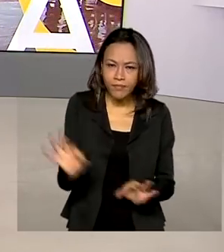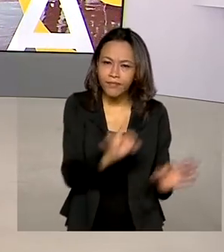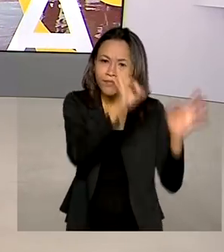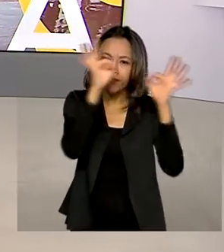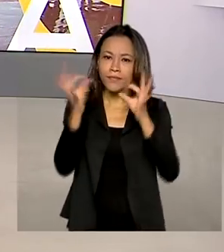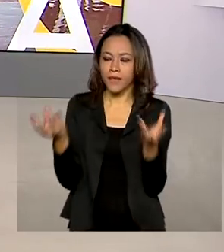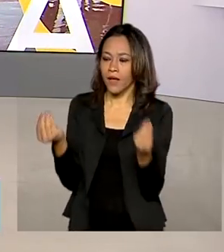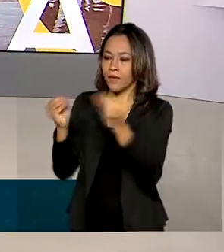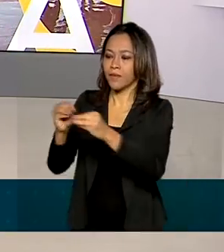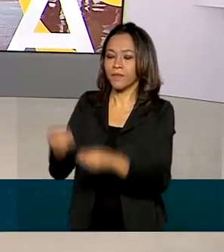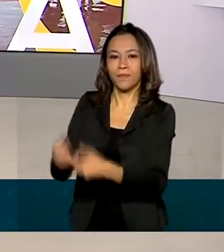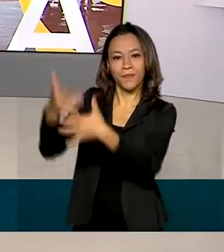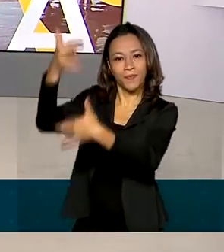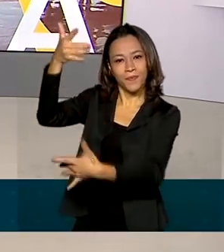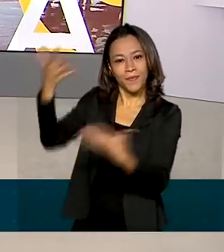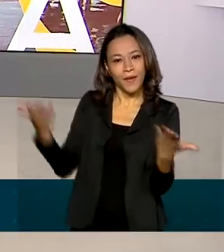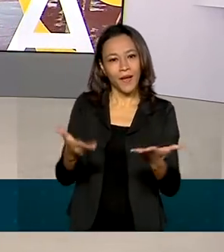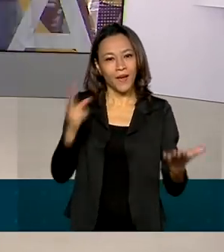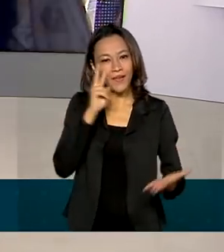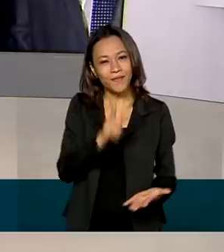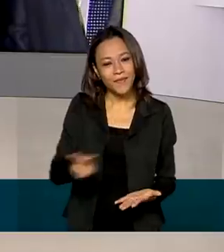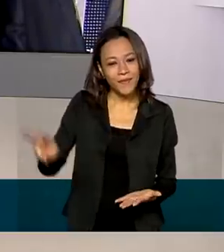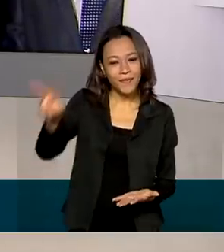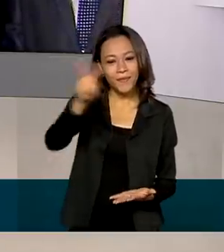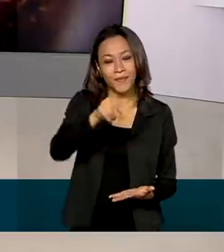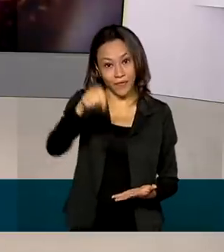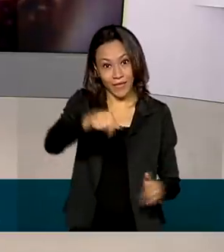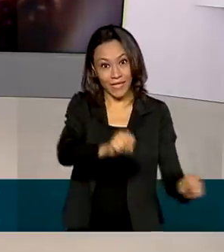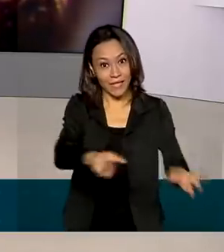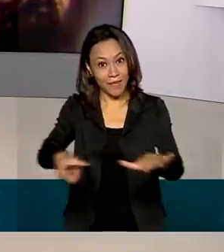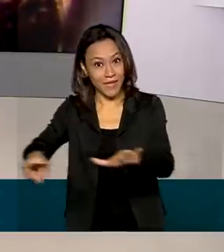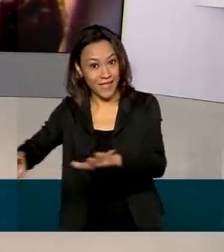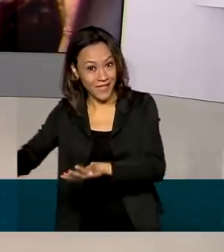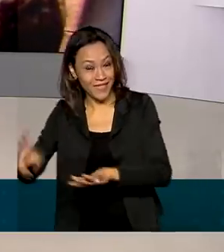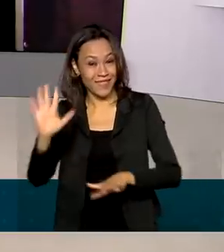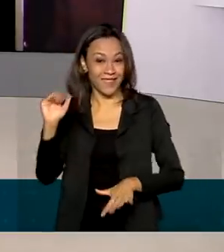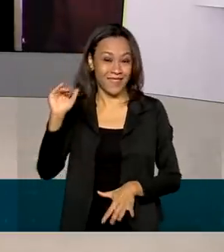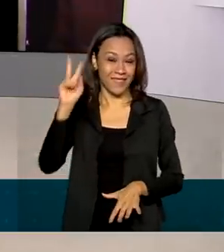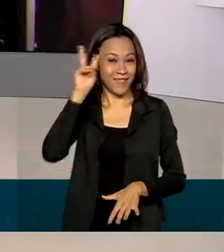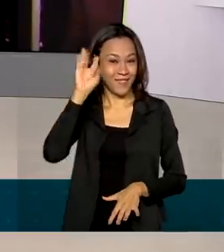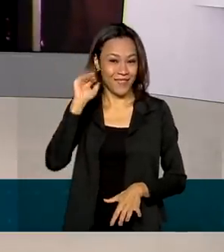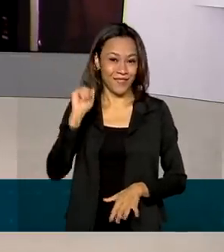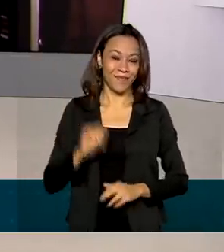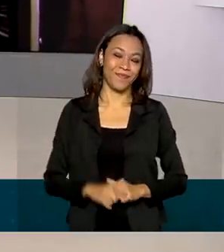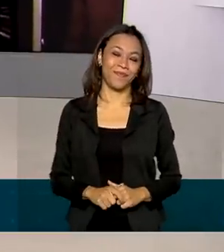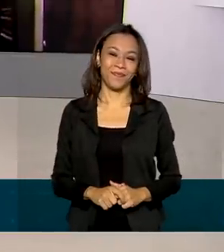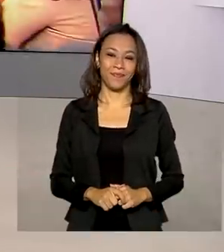nas nossas redes sociais. Fique agora com imagens que foram destaque essa semana. Até segunda-feira. Tchau, tchau.